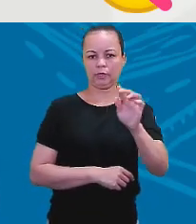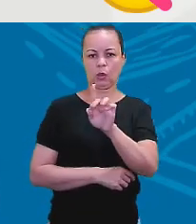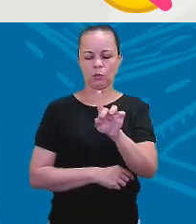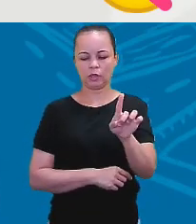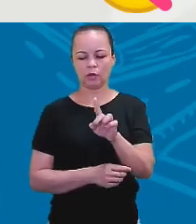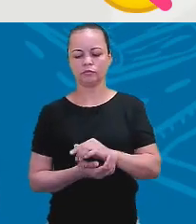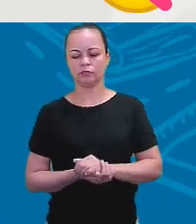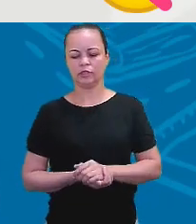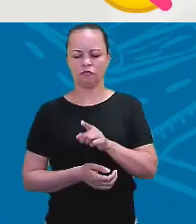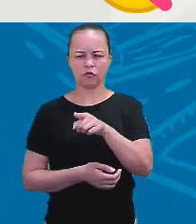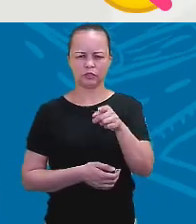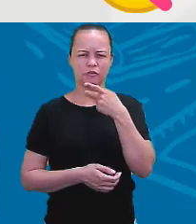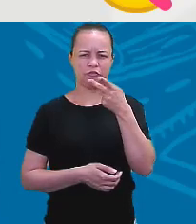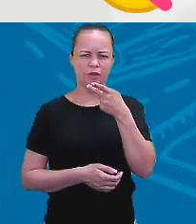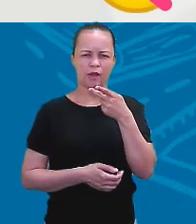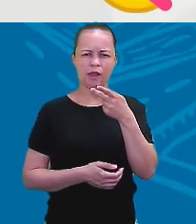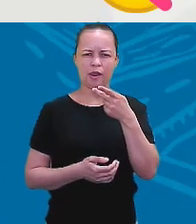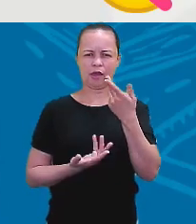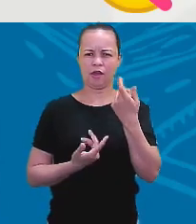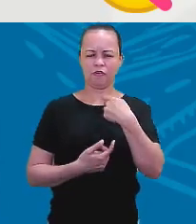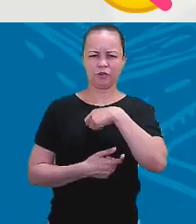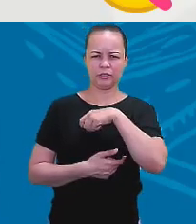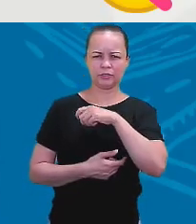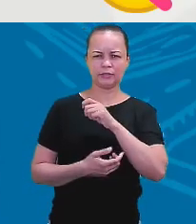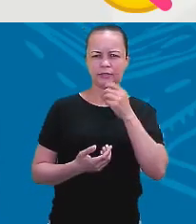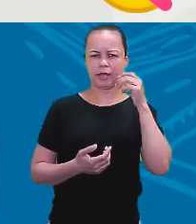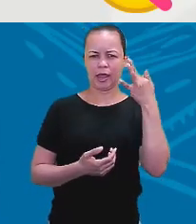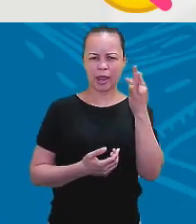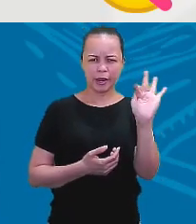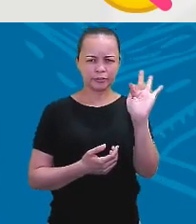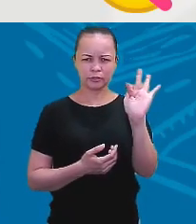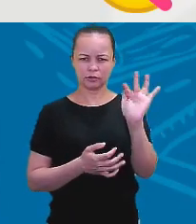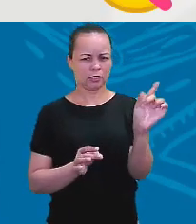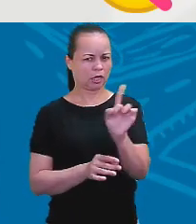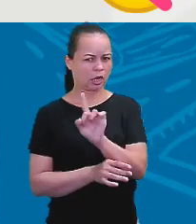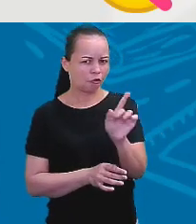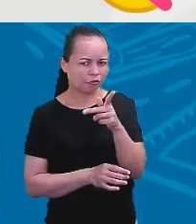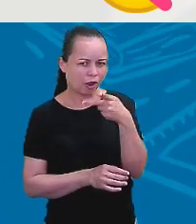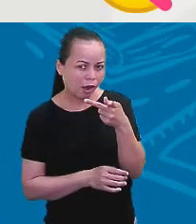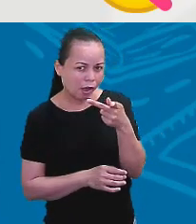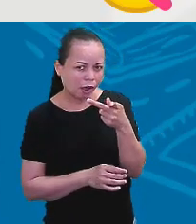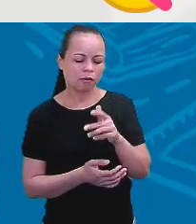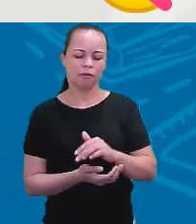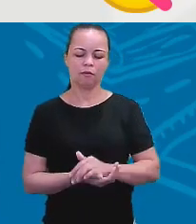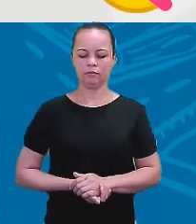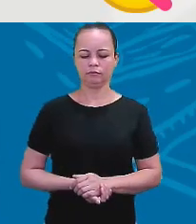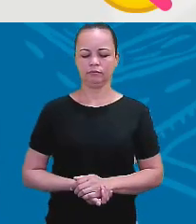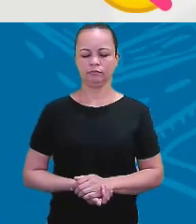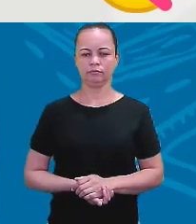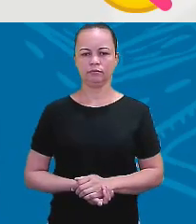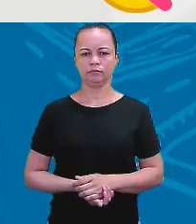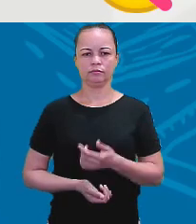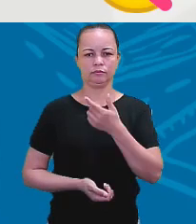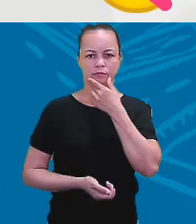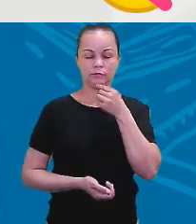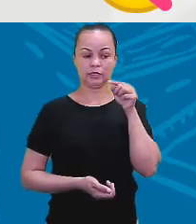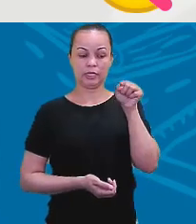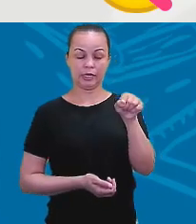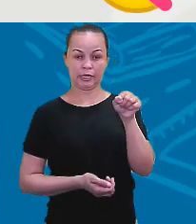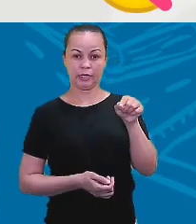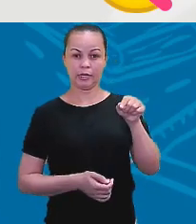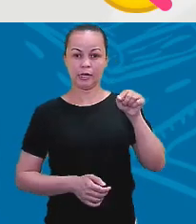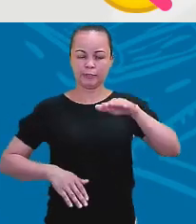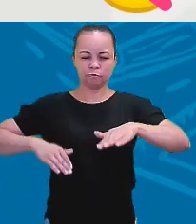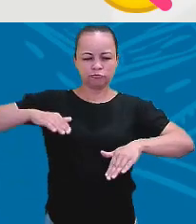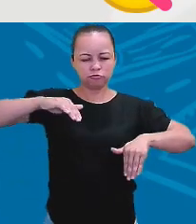He could not swim when he was five years old. Ele nadava